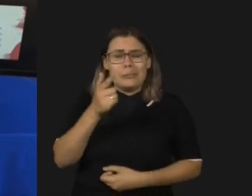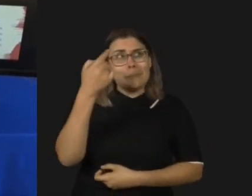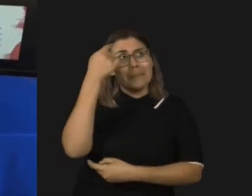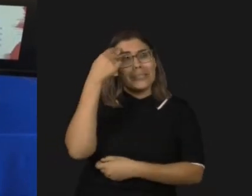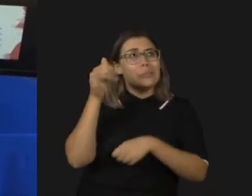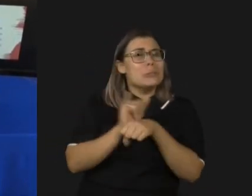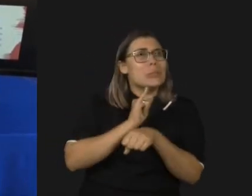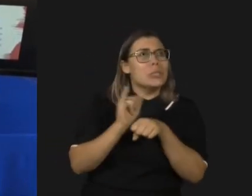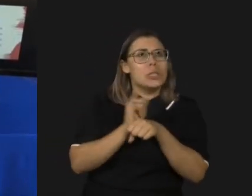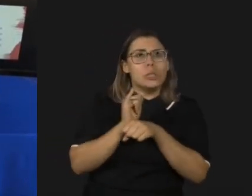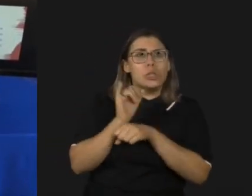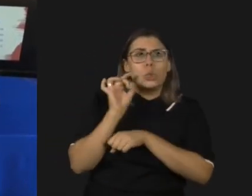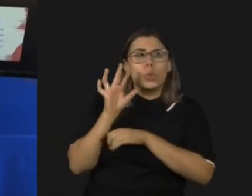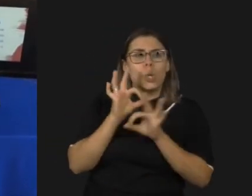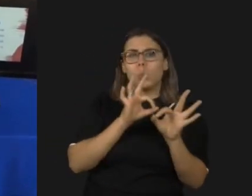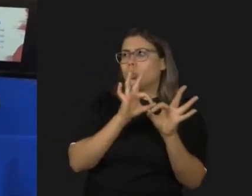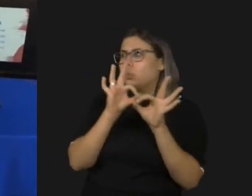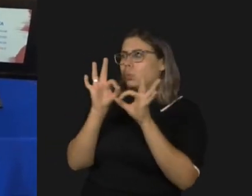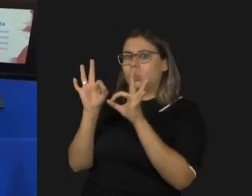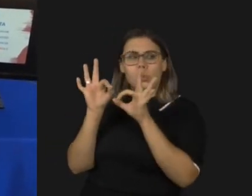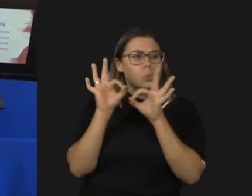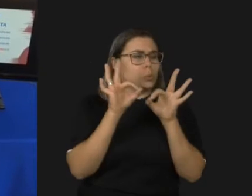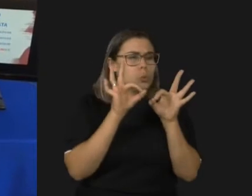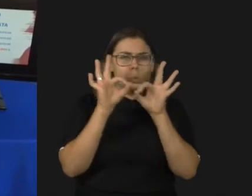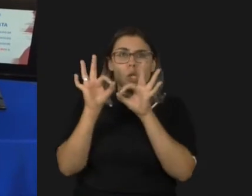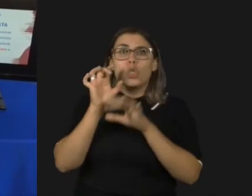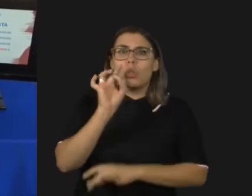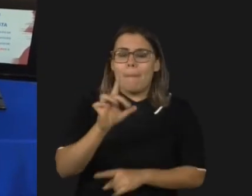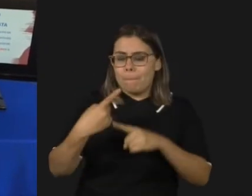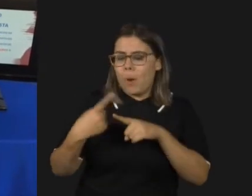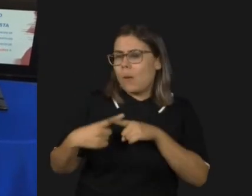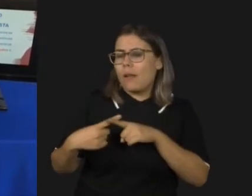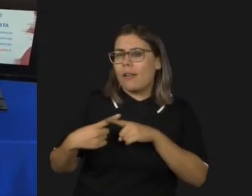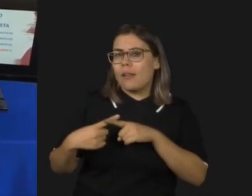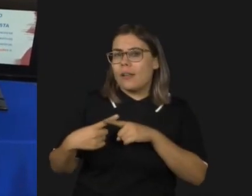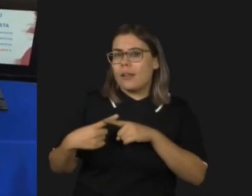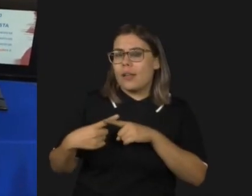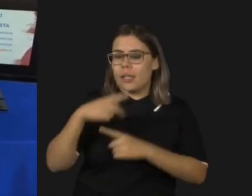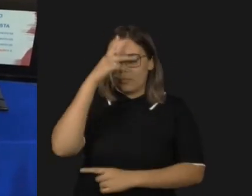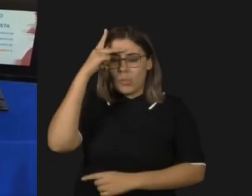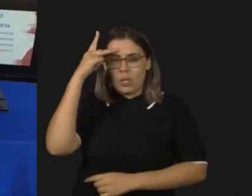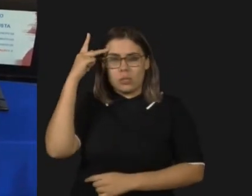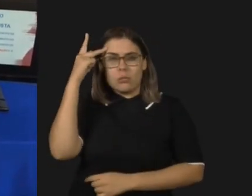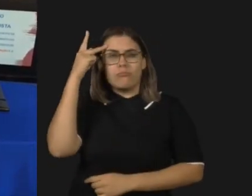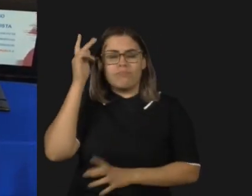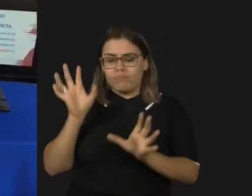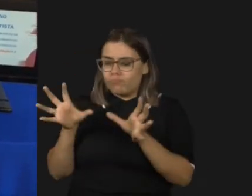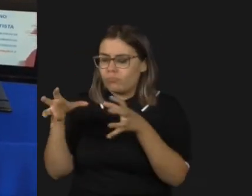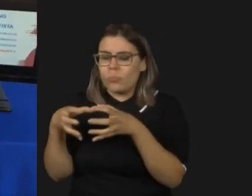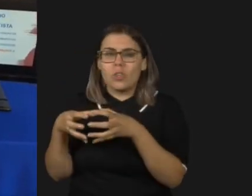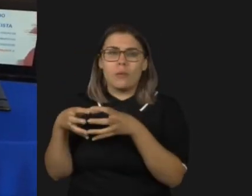agindo, sem socializar isso com mais ninguém, porque ele é uma condição para um grupo de desordens complexas que te